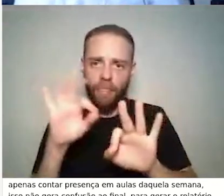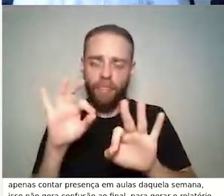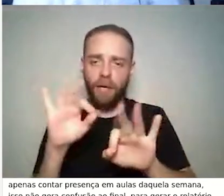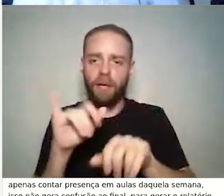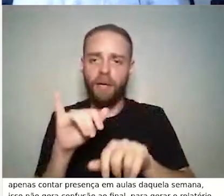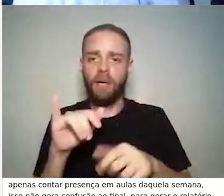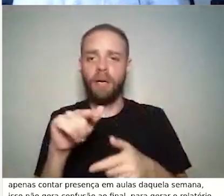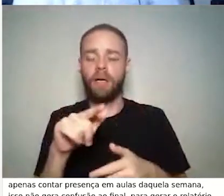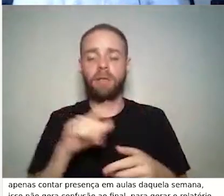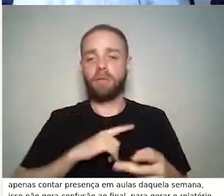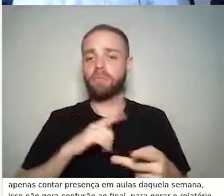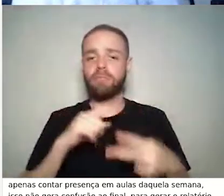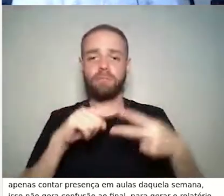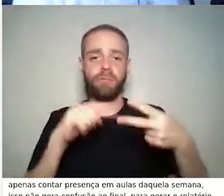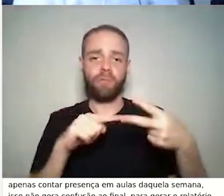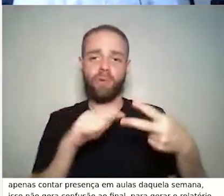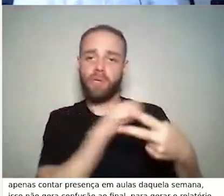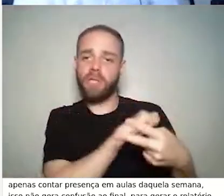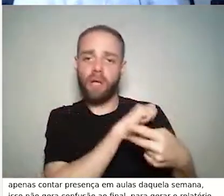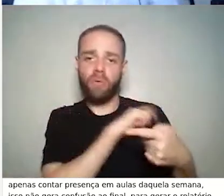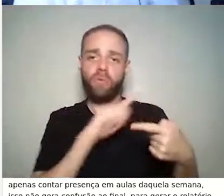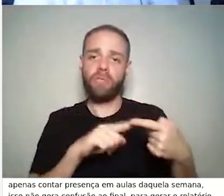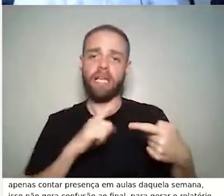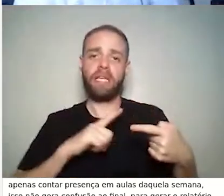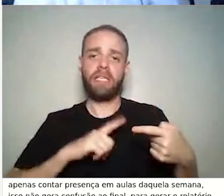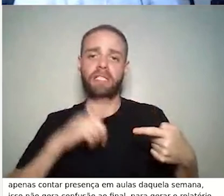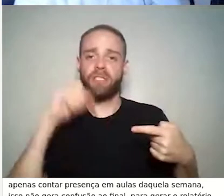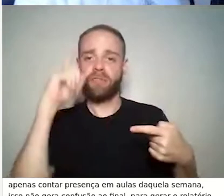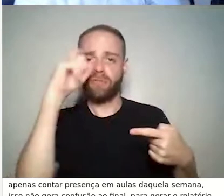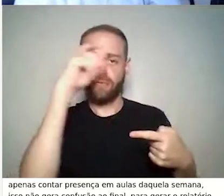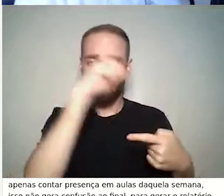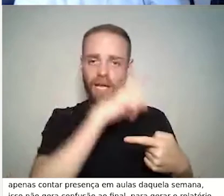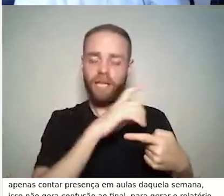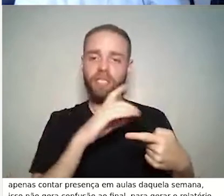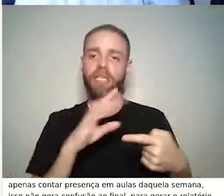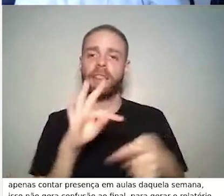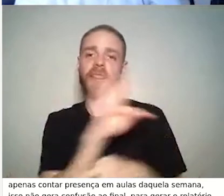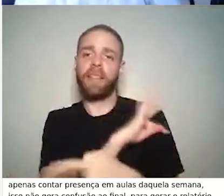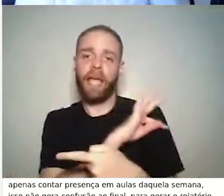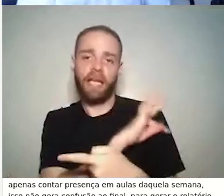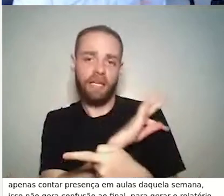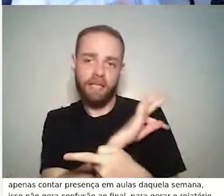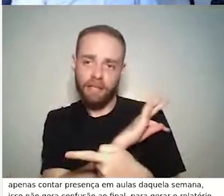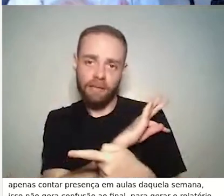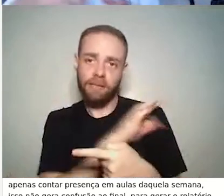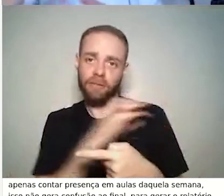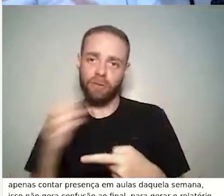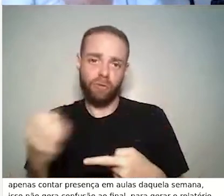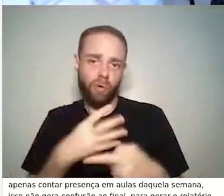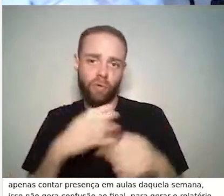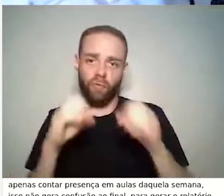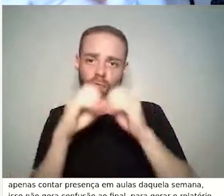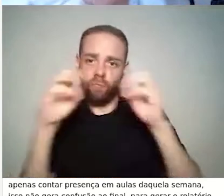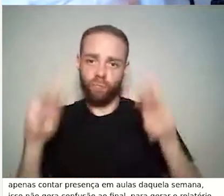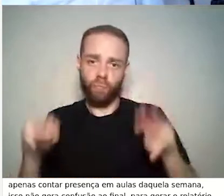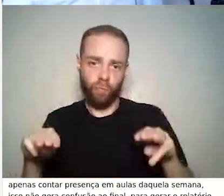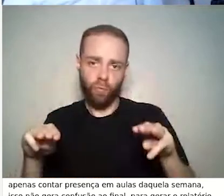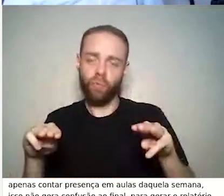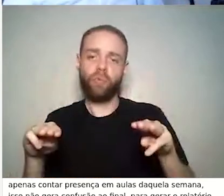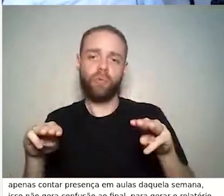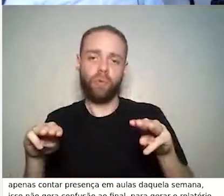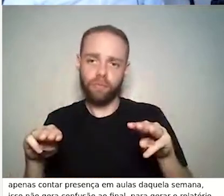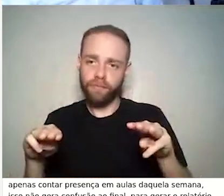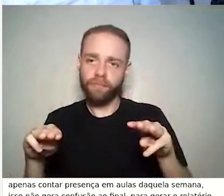que ou estão tendo dificuldades técnicas, nesse novo modelo, então, alunos que fariam muito bem o curso